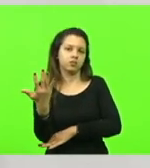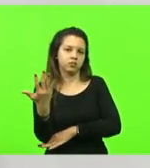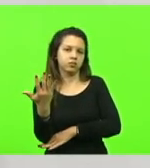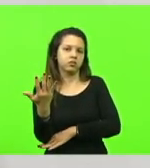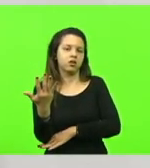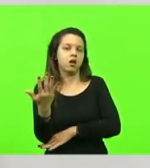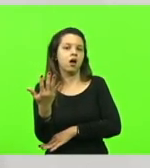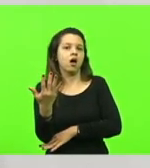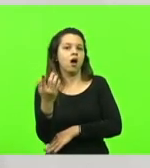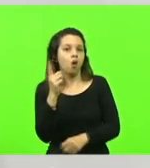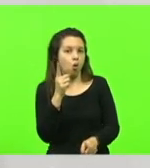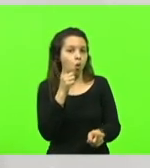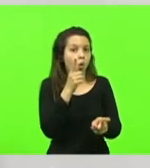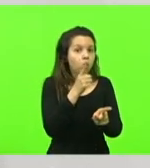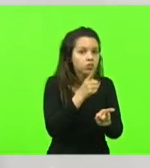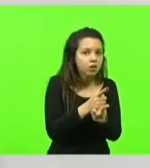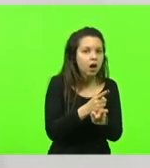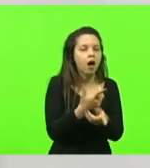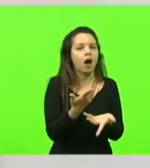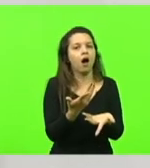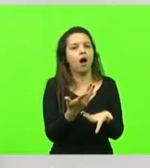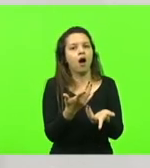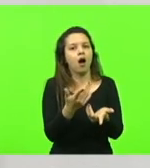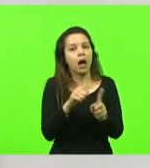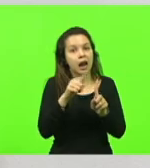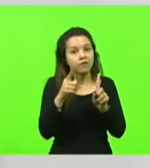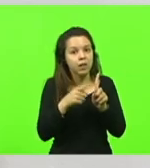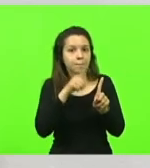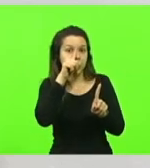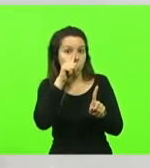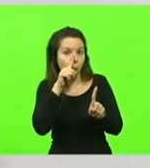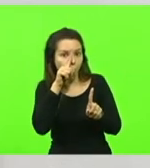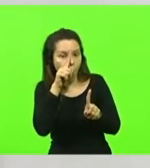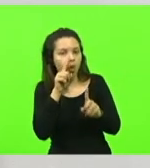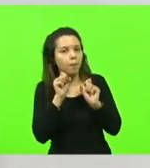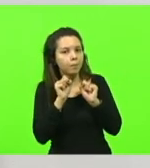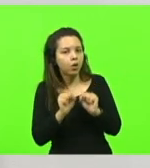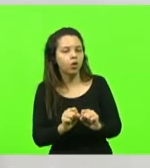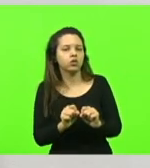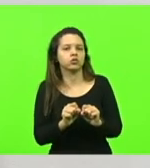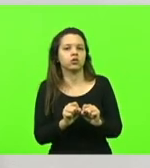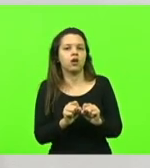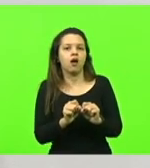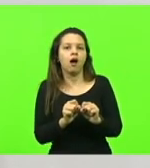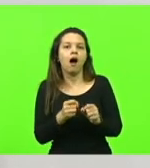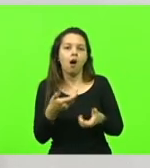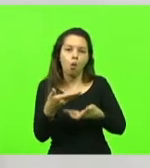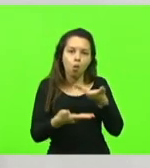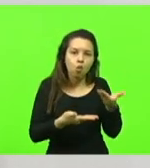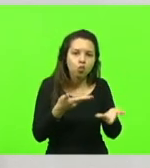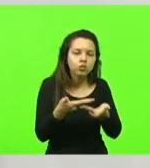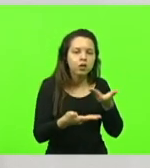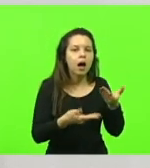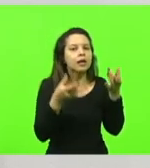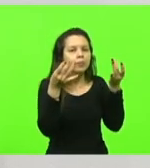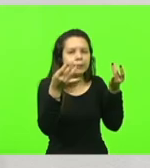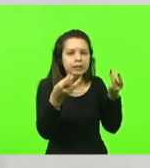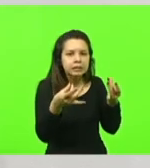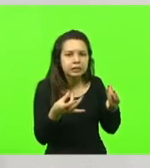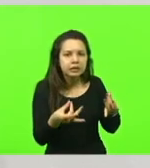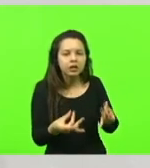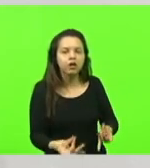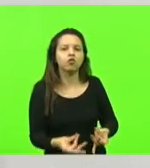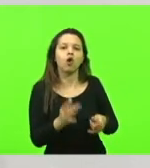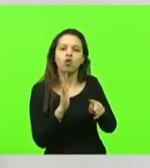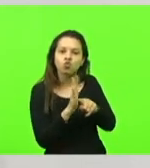o prognóstico de gestação de alto risco, e, com isso, fazer um acompanhamento todo específico para dar todas as